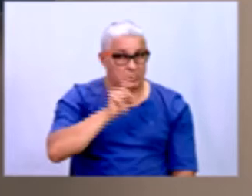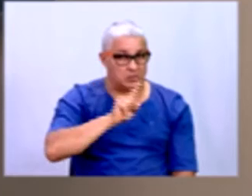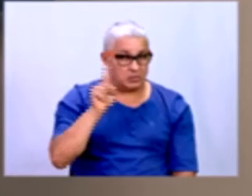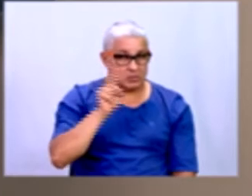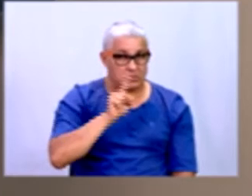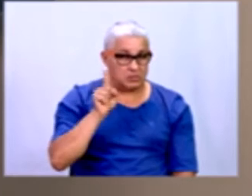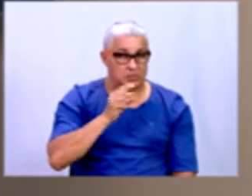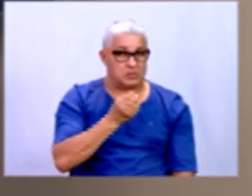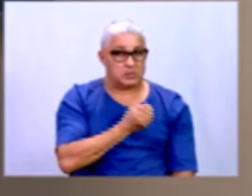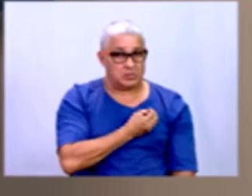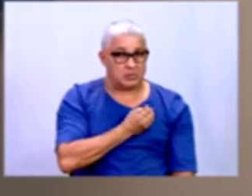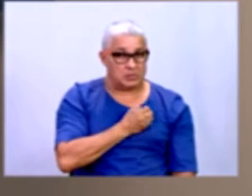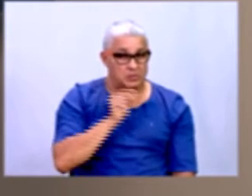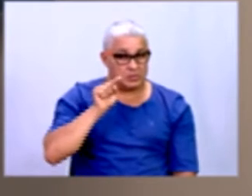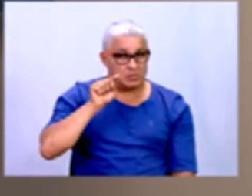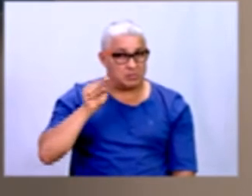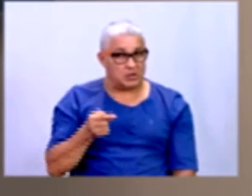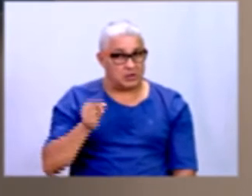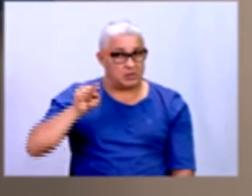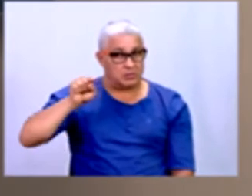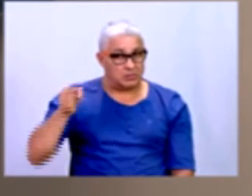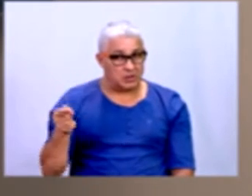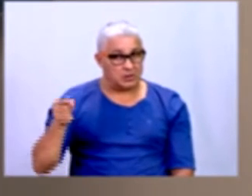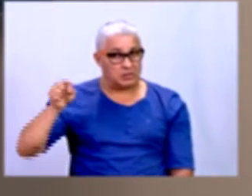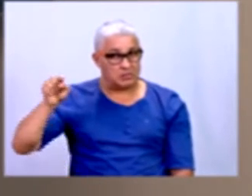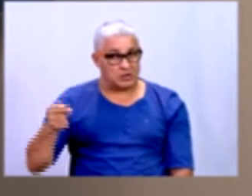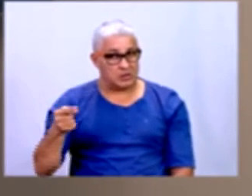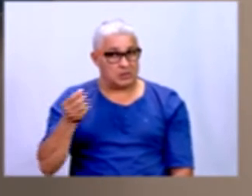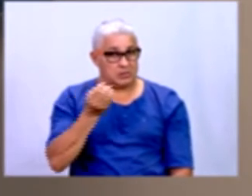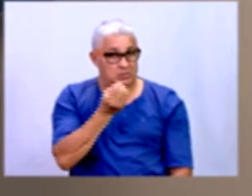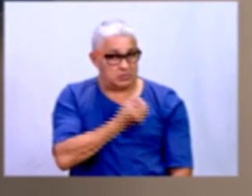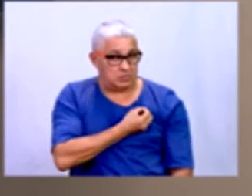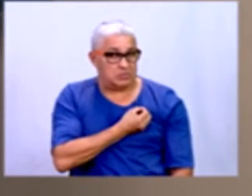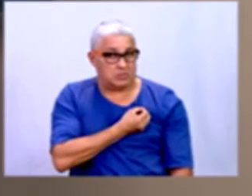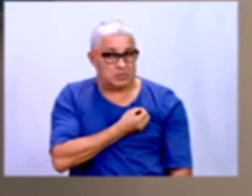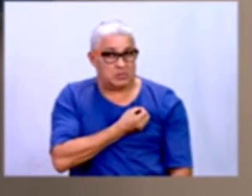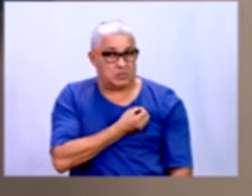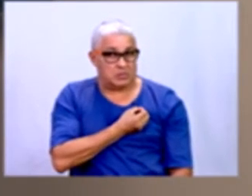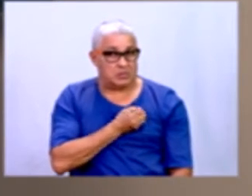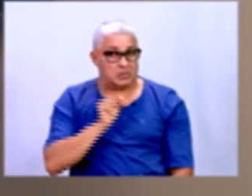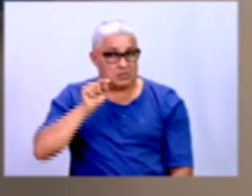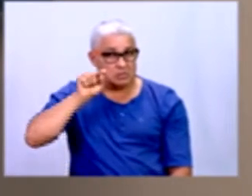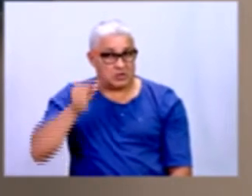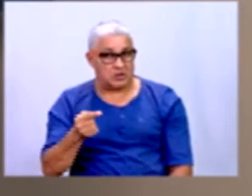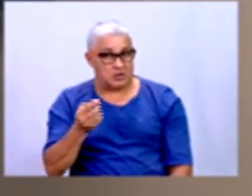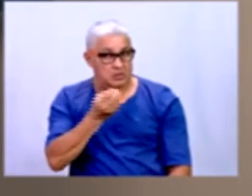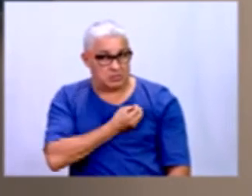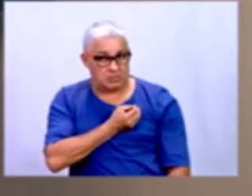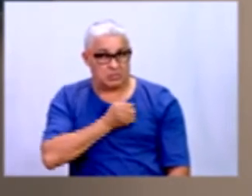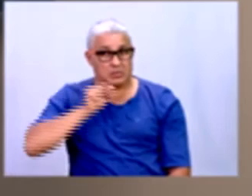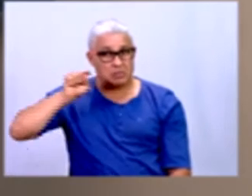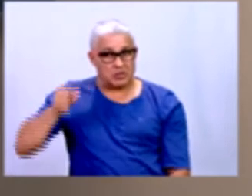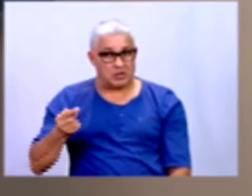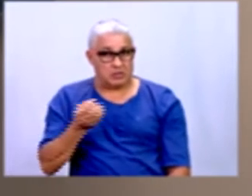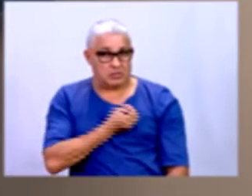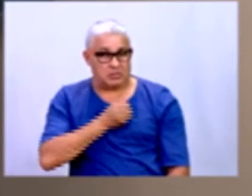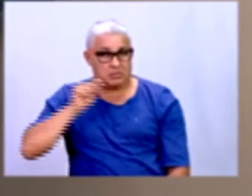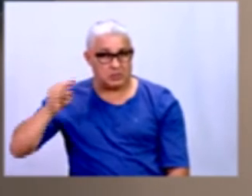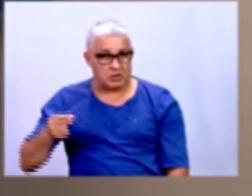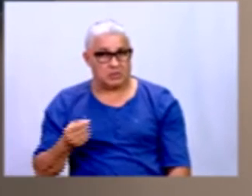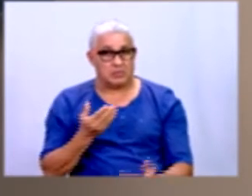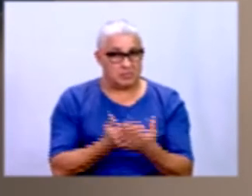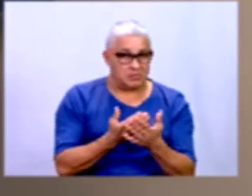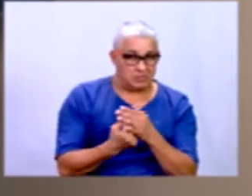números após a vírgula, né? Comentei com vocês isso durante a nossa aula. Quando a gente tá falando de